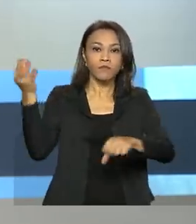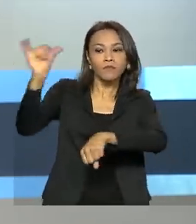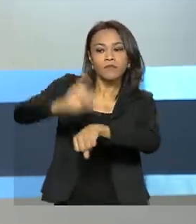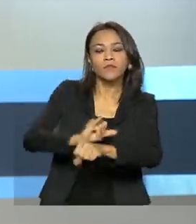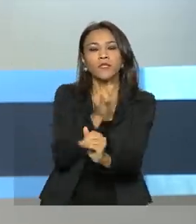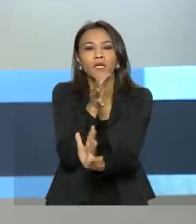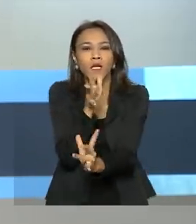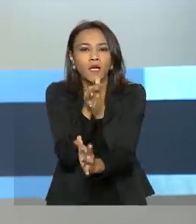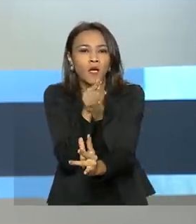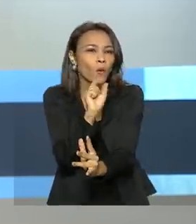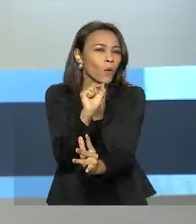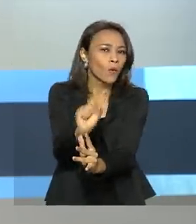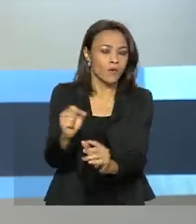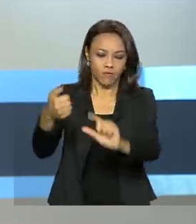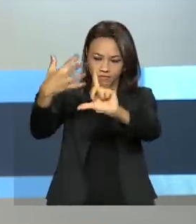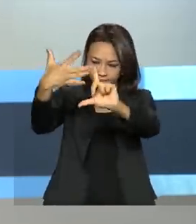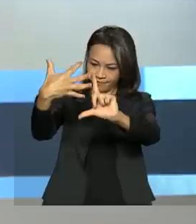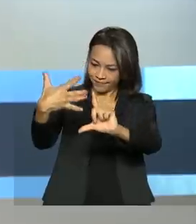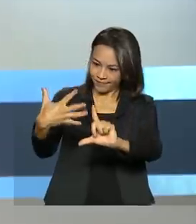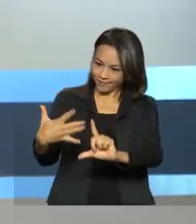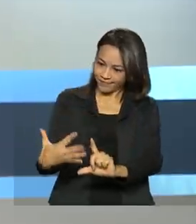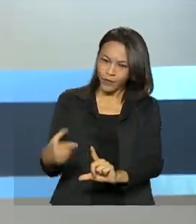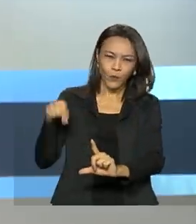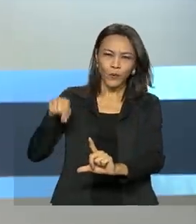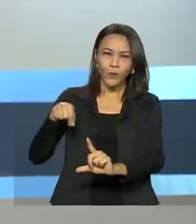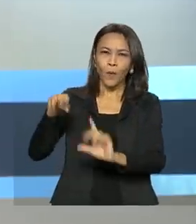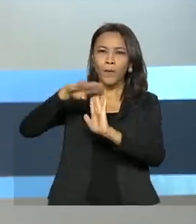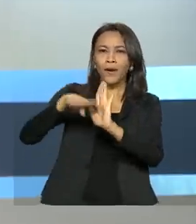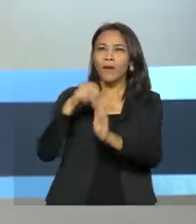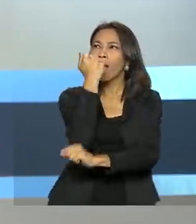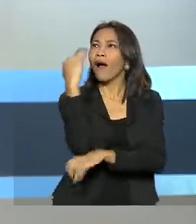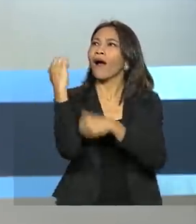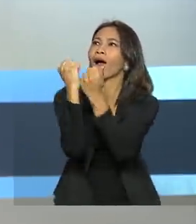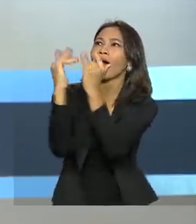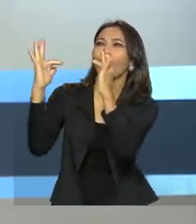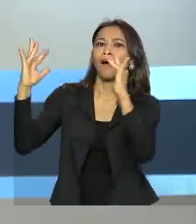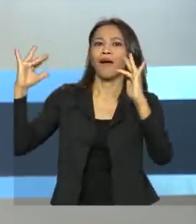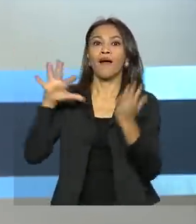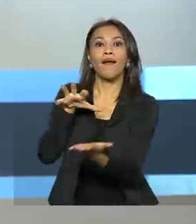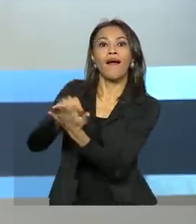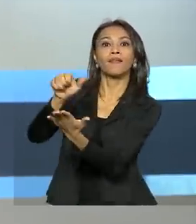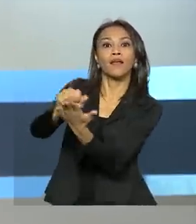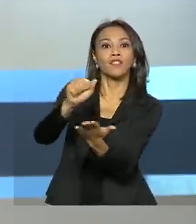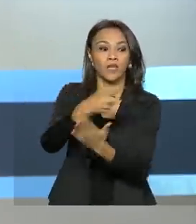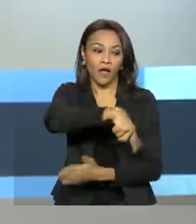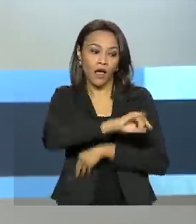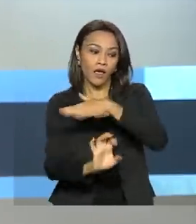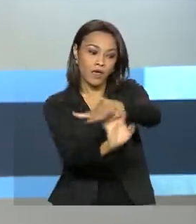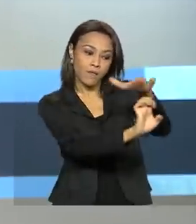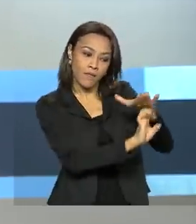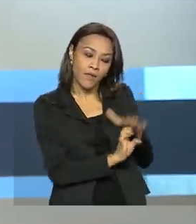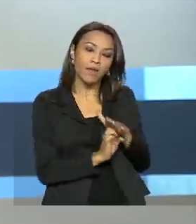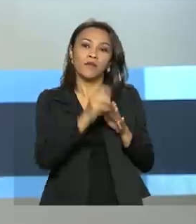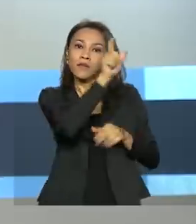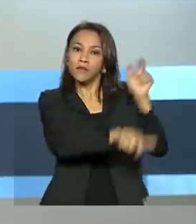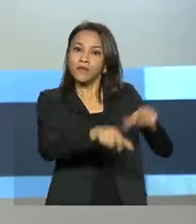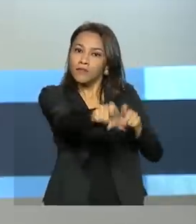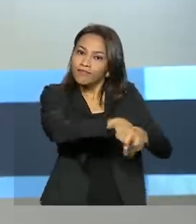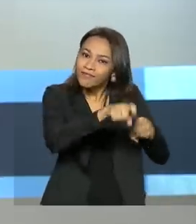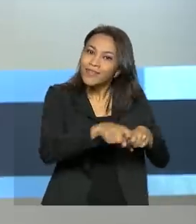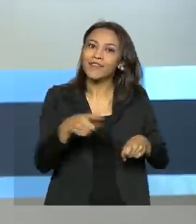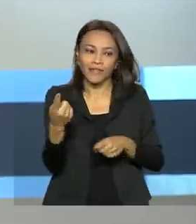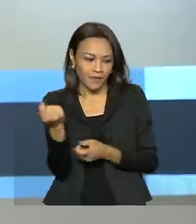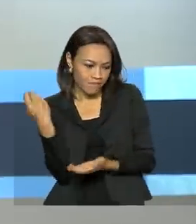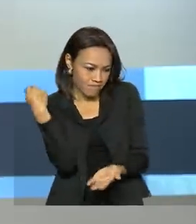na Escócia, a plataforma digital Floresta+, que vai cadastrar empresas e produtores rurais para serem remunerados por